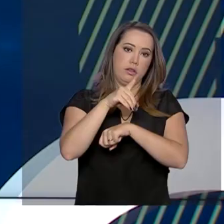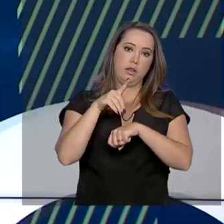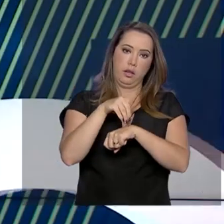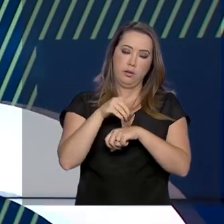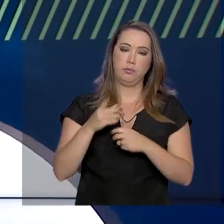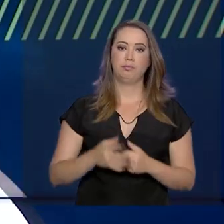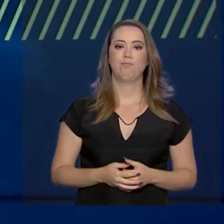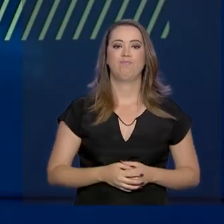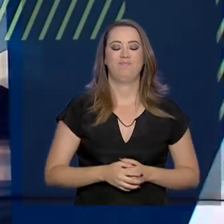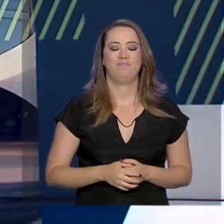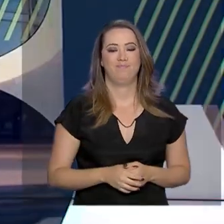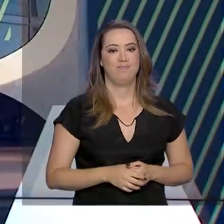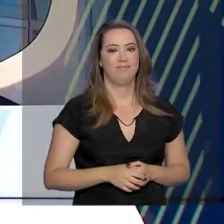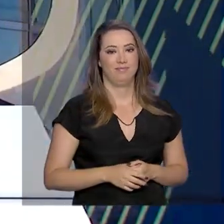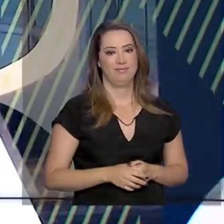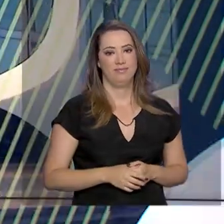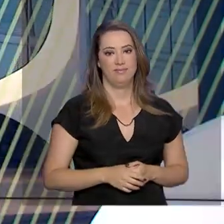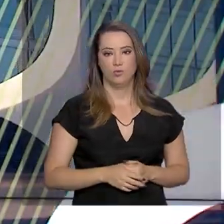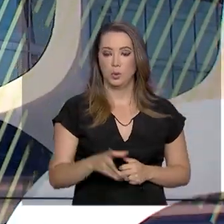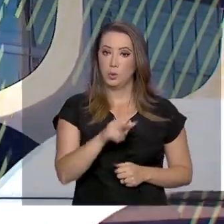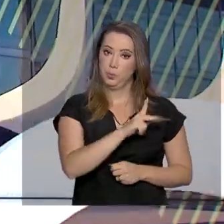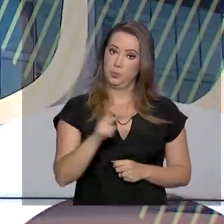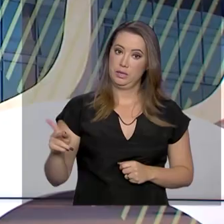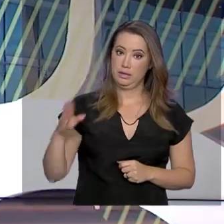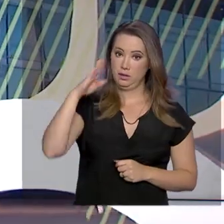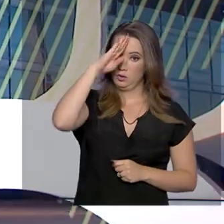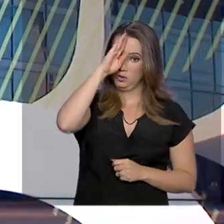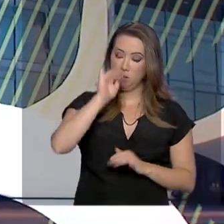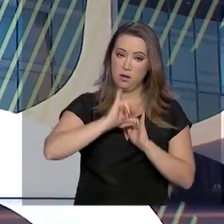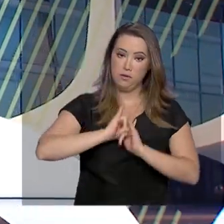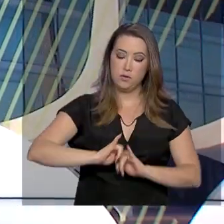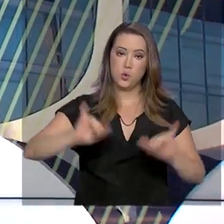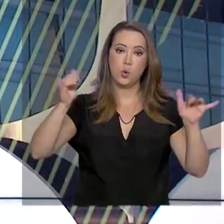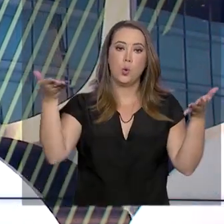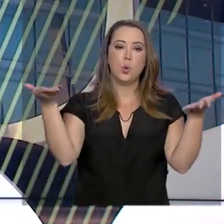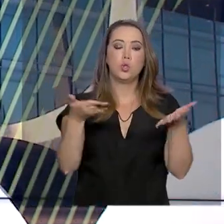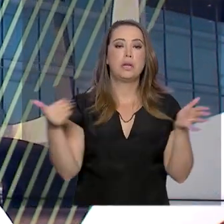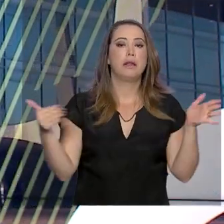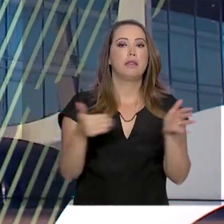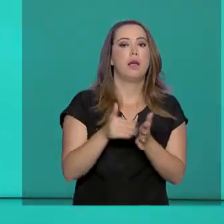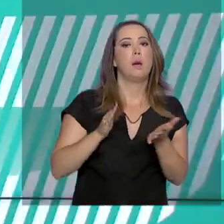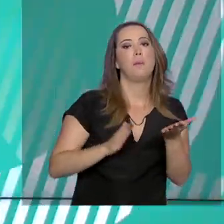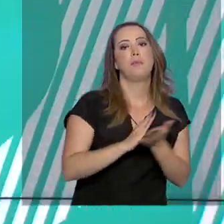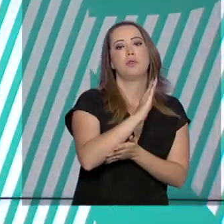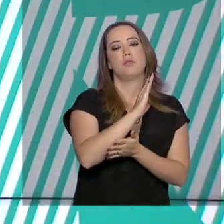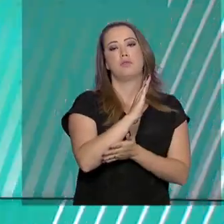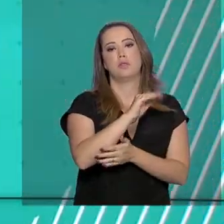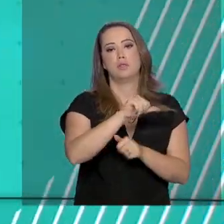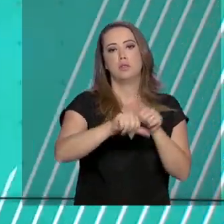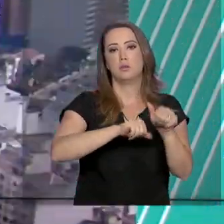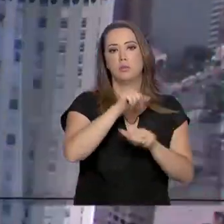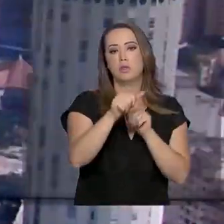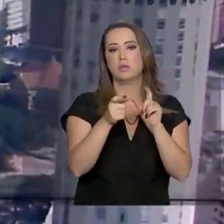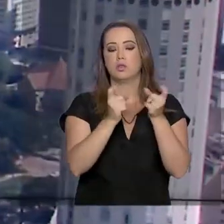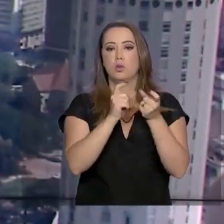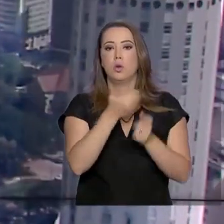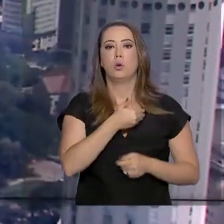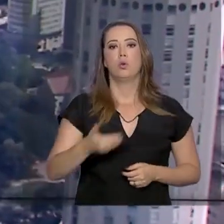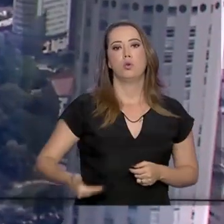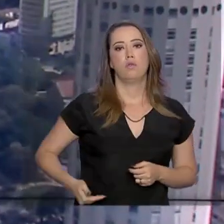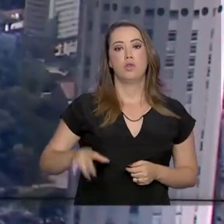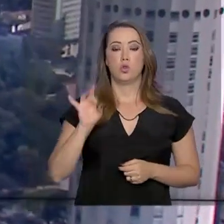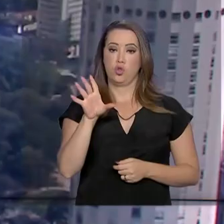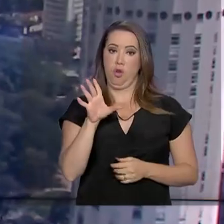uso. O presidente Jair Bolsonaro afirmou hoje que até a aprovação da reforma administrativa, o